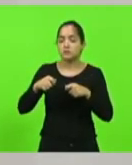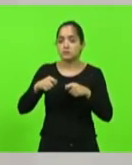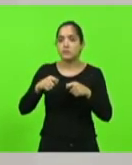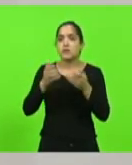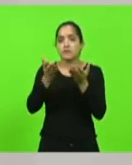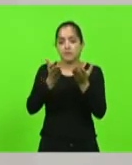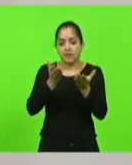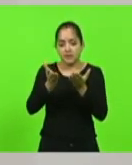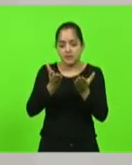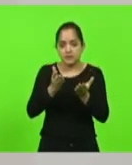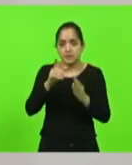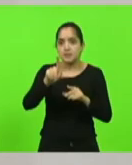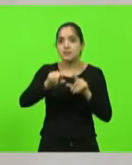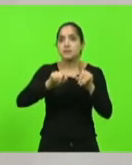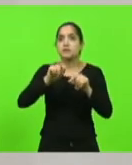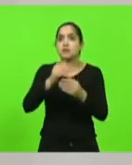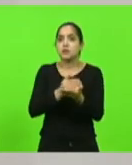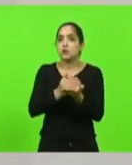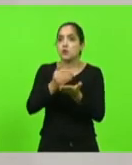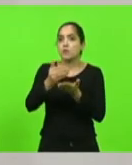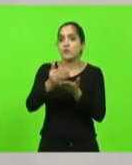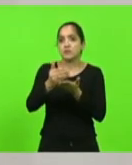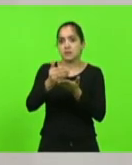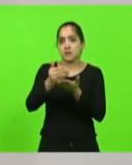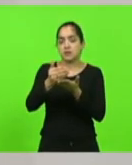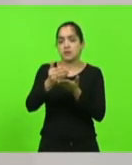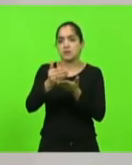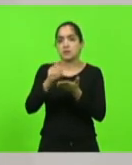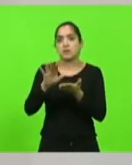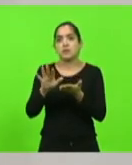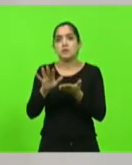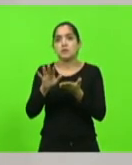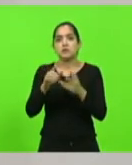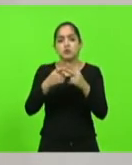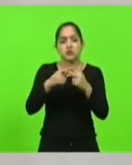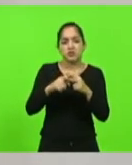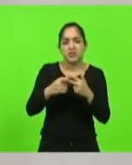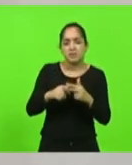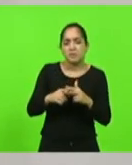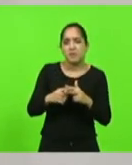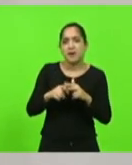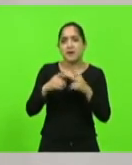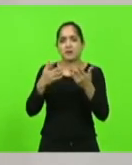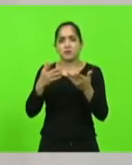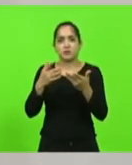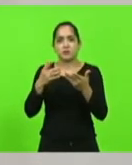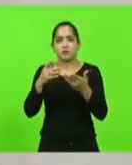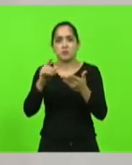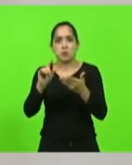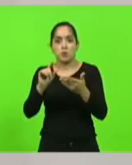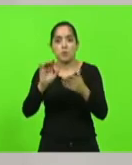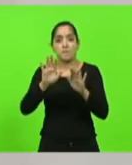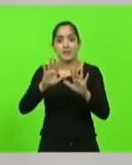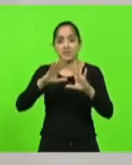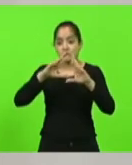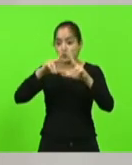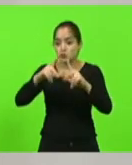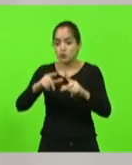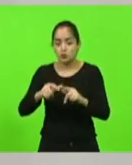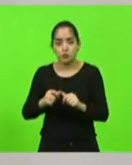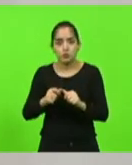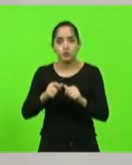e iniciados os seus serviços não de reparos temporários, mas de revisão de